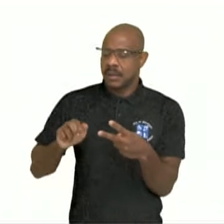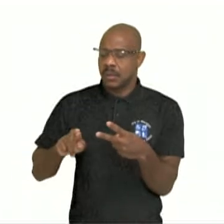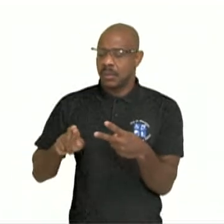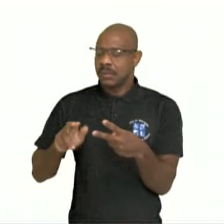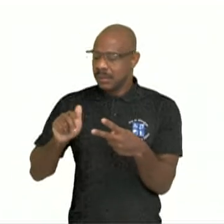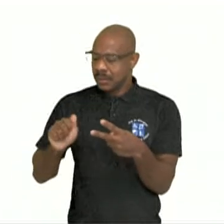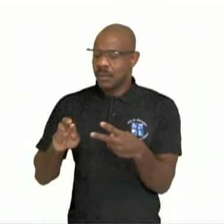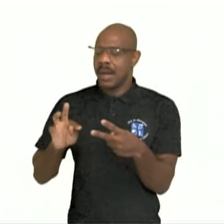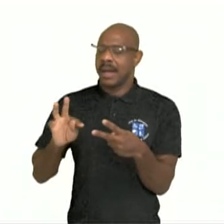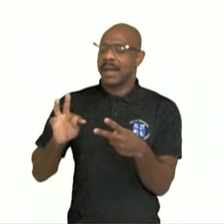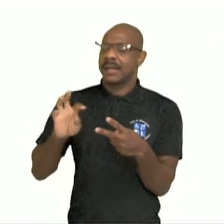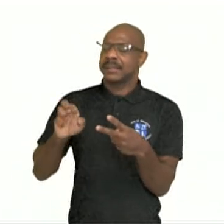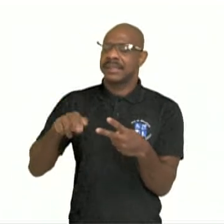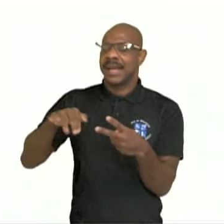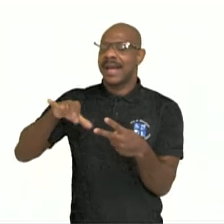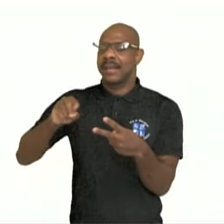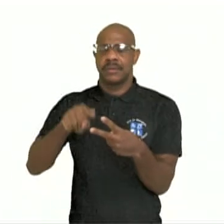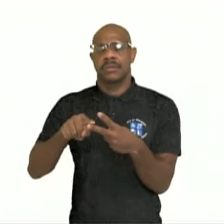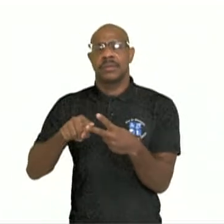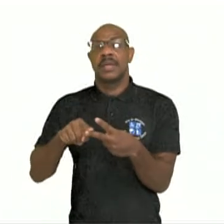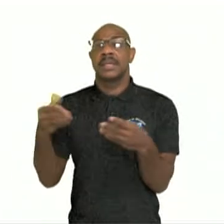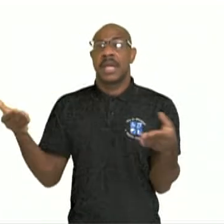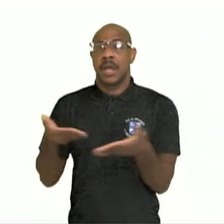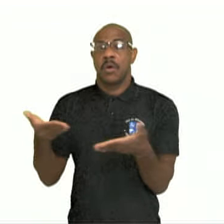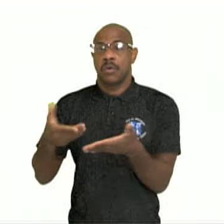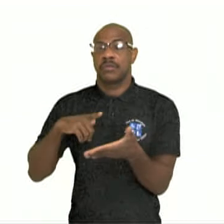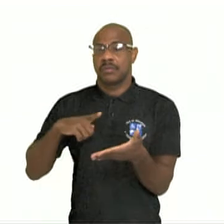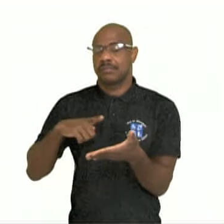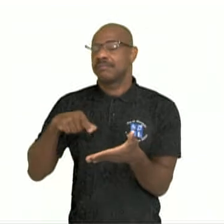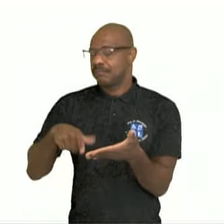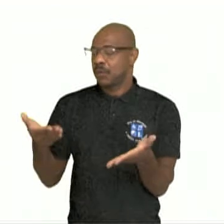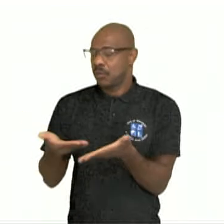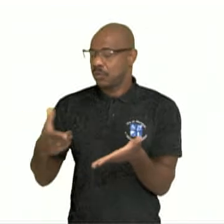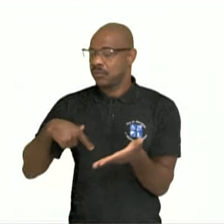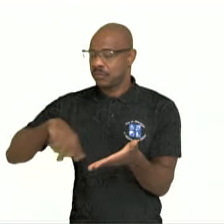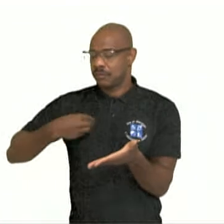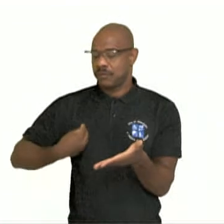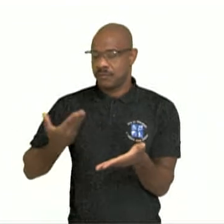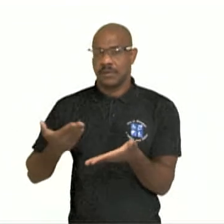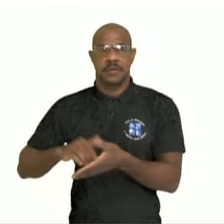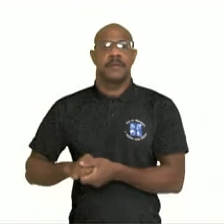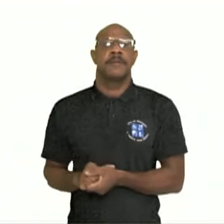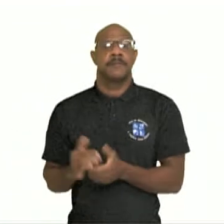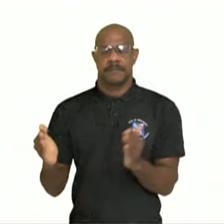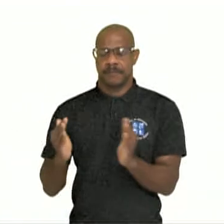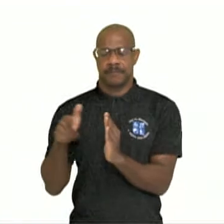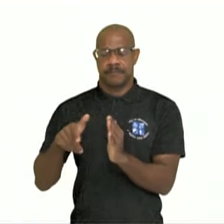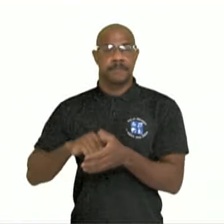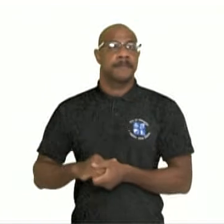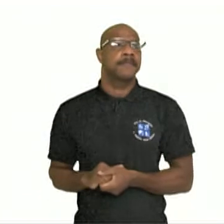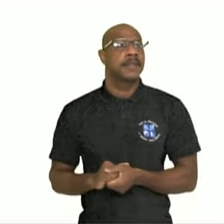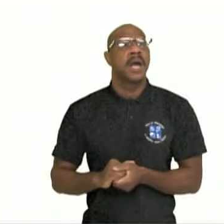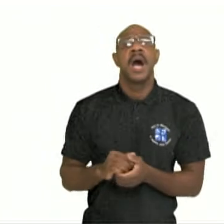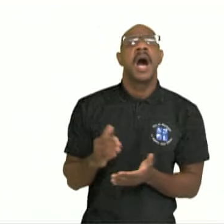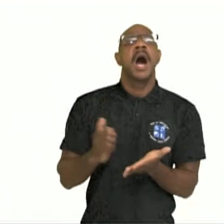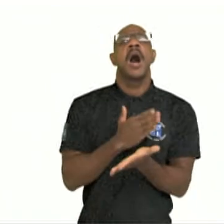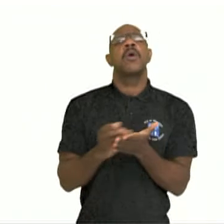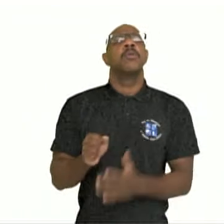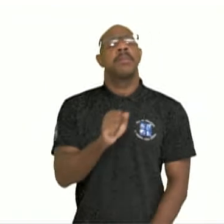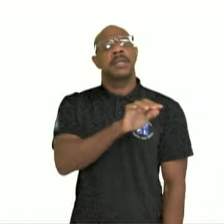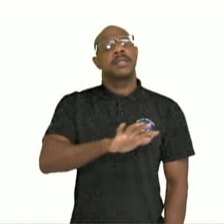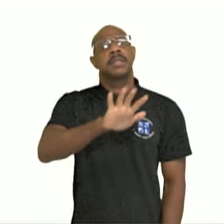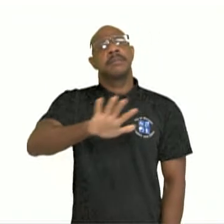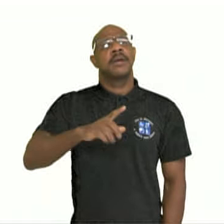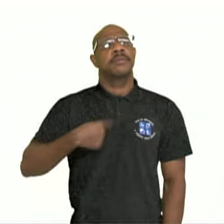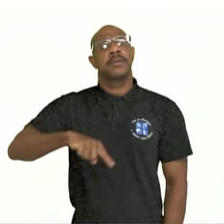que é o atual período que nós estamos. Então, estamos na era senozoica, período quaternário. E aqui algumas imagens para a gente entender